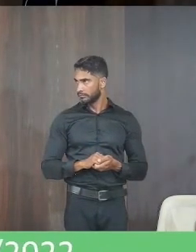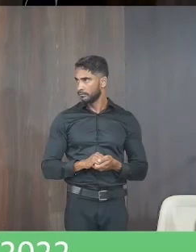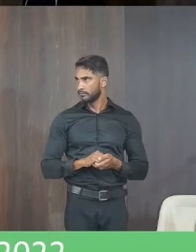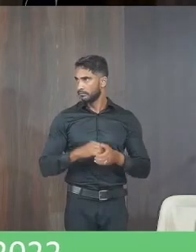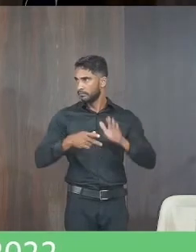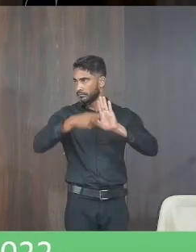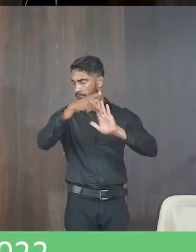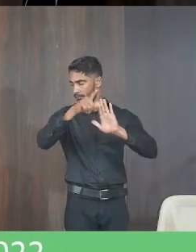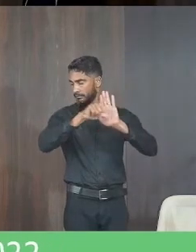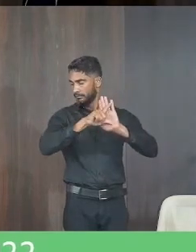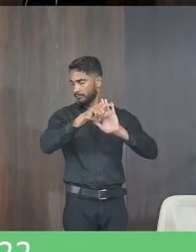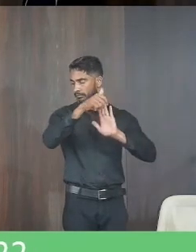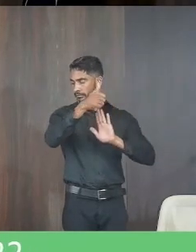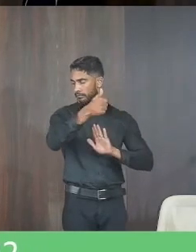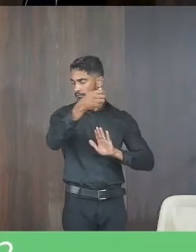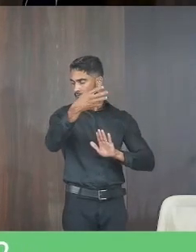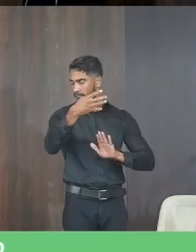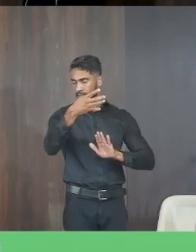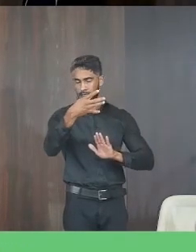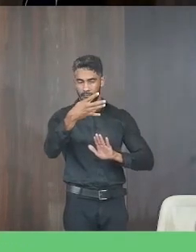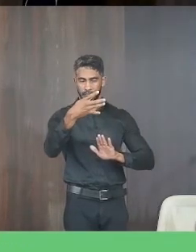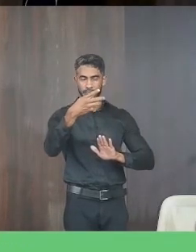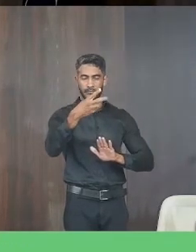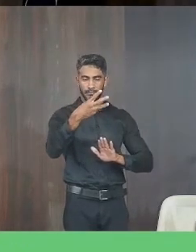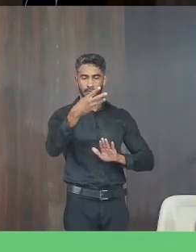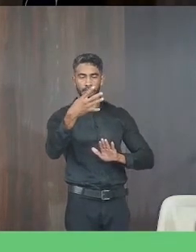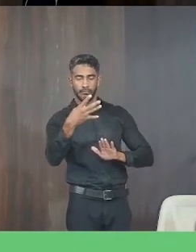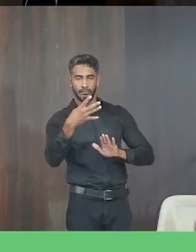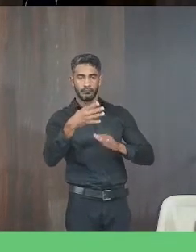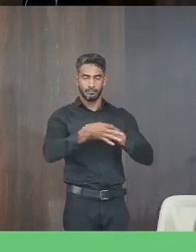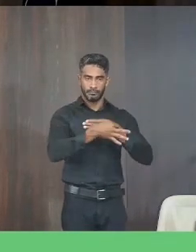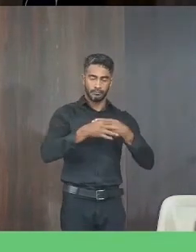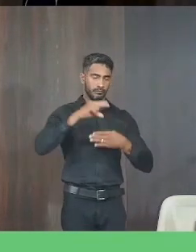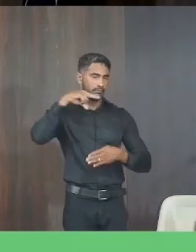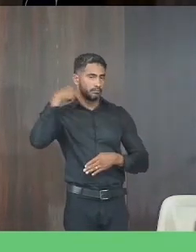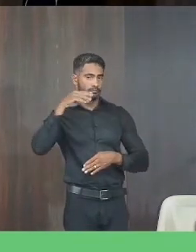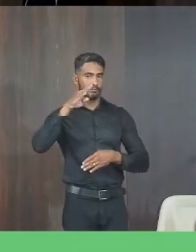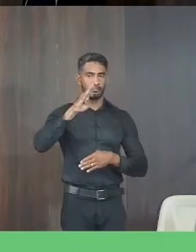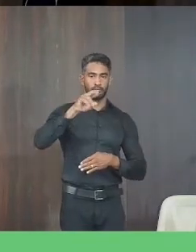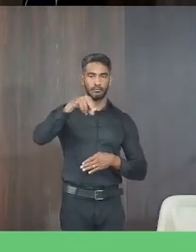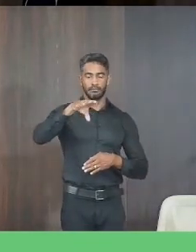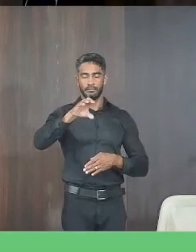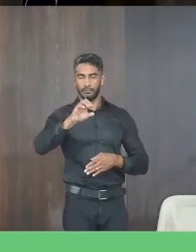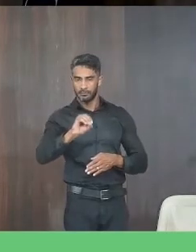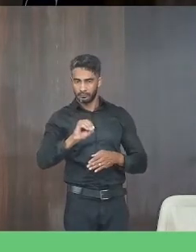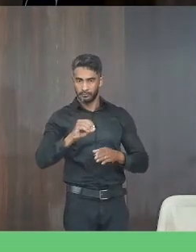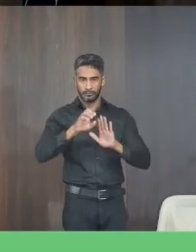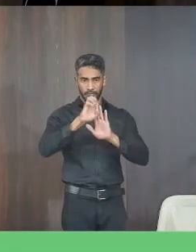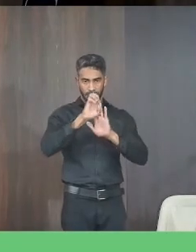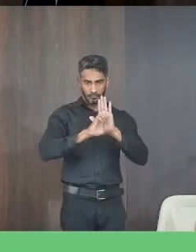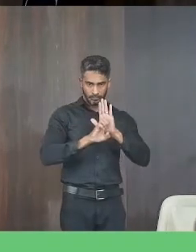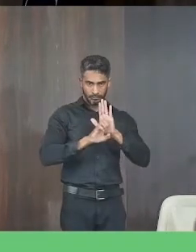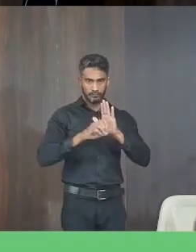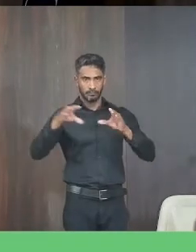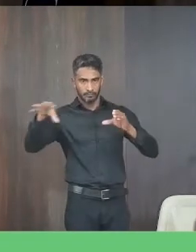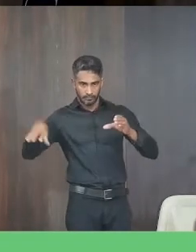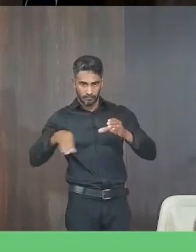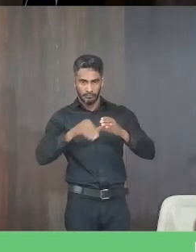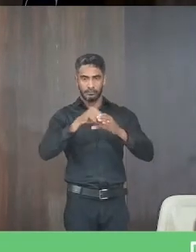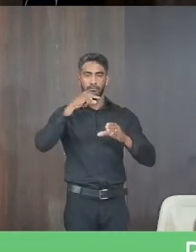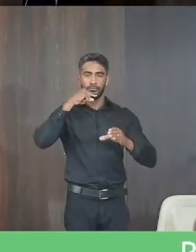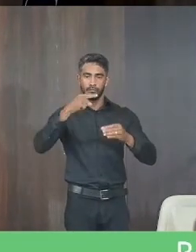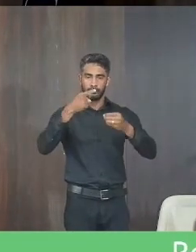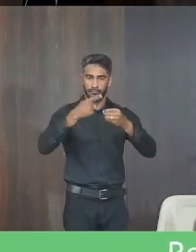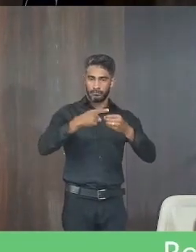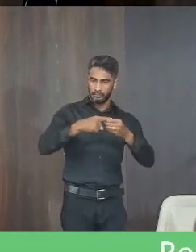Projeto de lei 134-2022 Autoria Vereador Bruno Henrique Oliveira Mendes emenda institui a semana